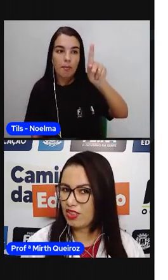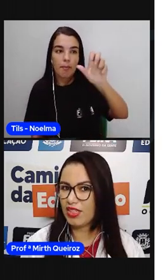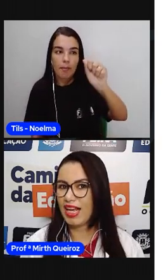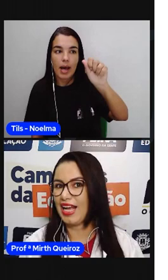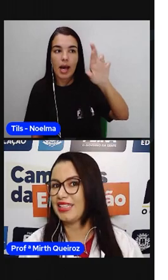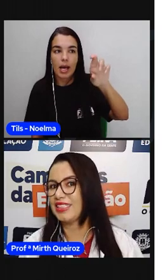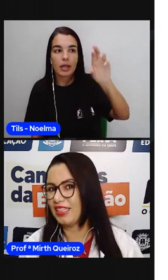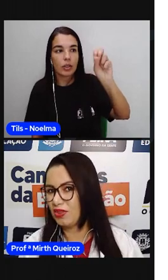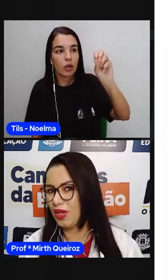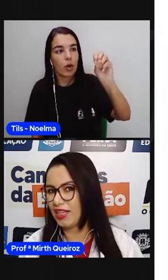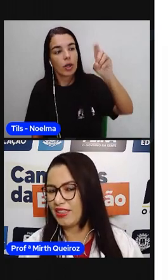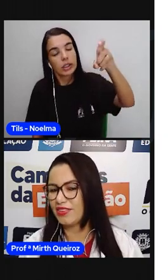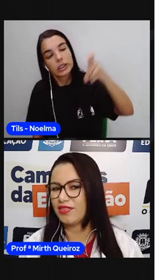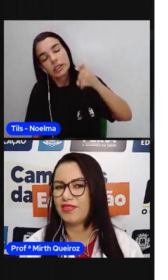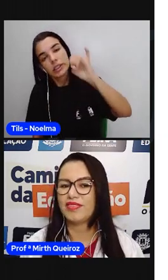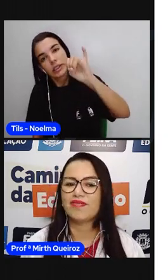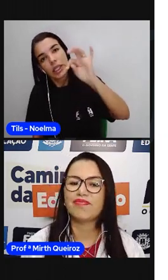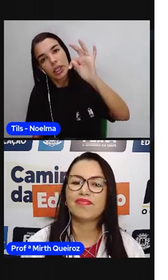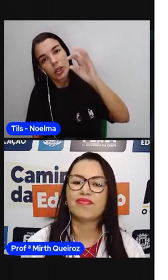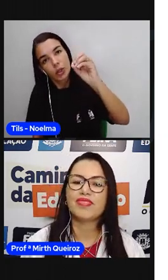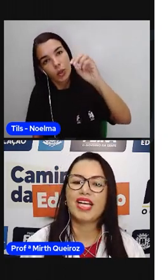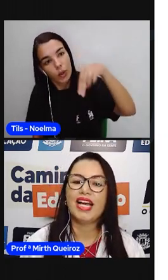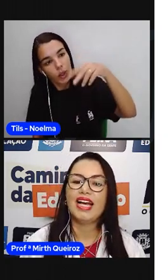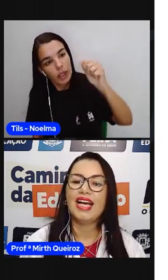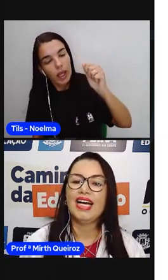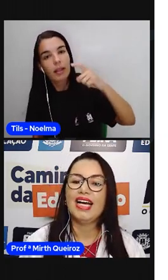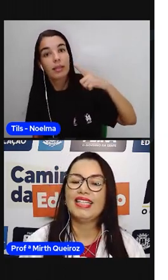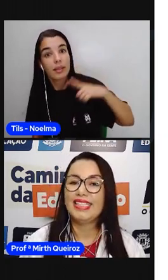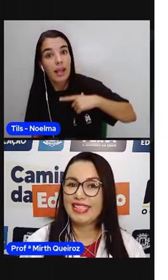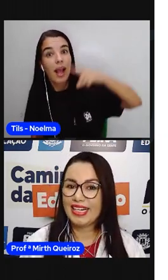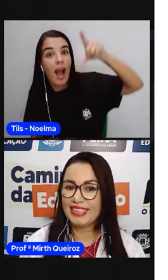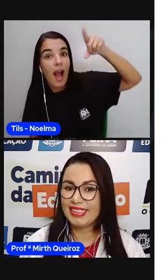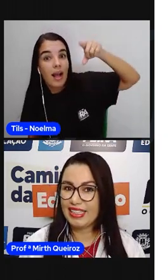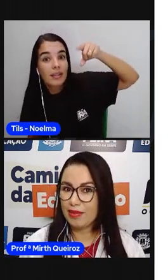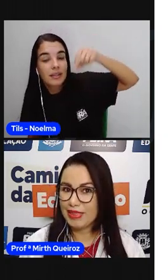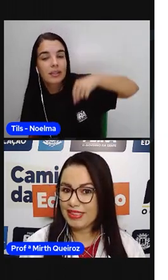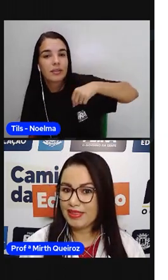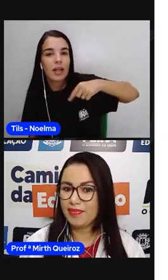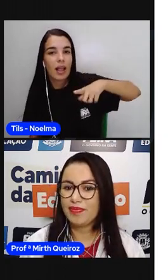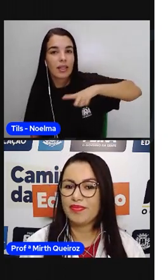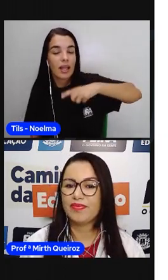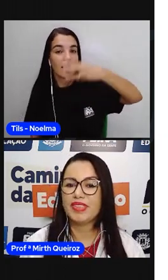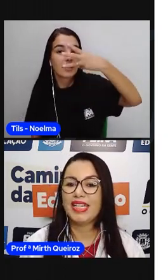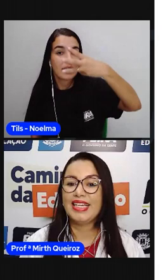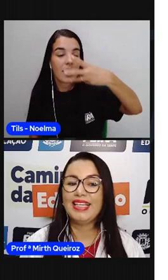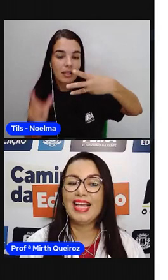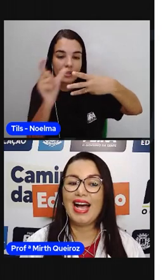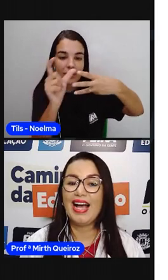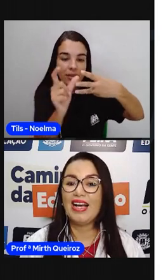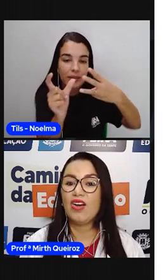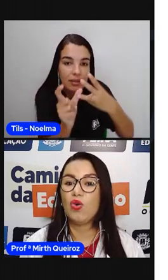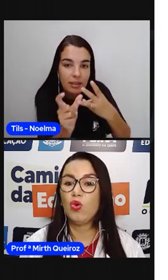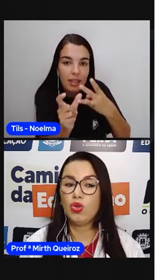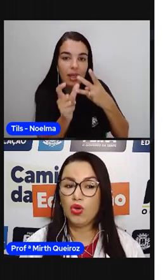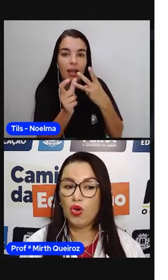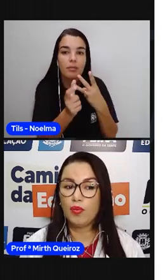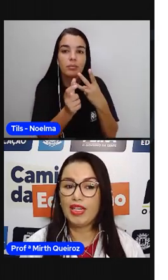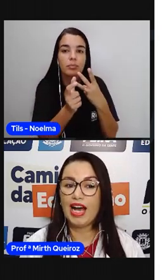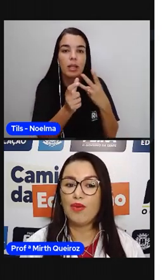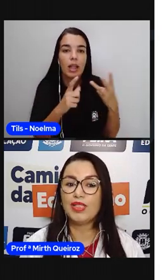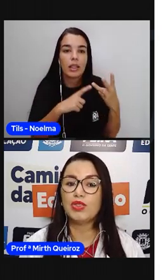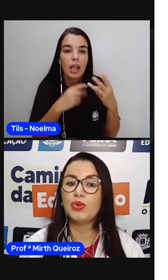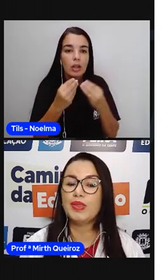paroxítona acentuada, de três sílabas que dá o